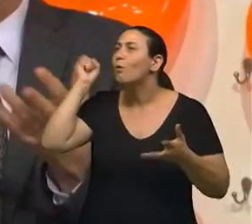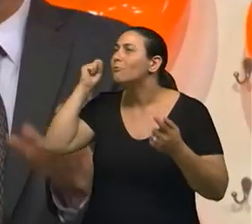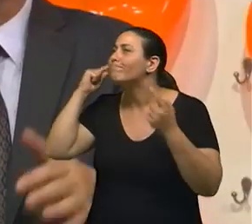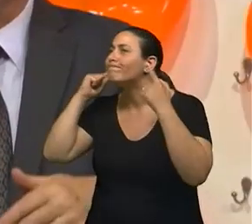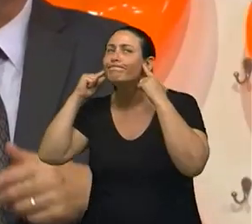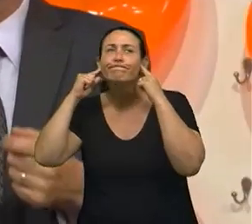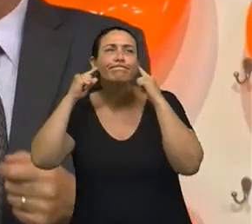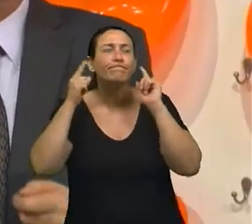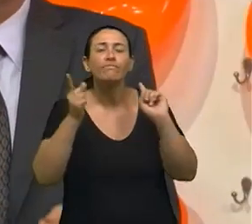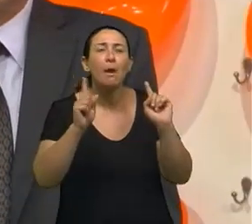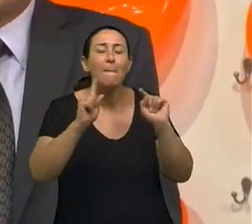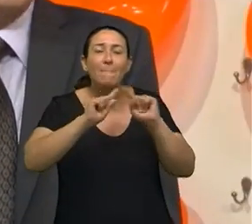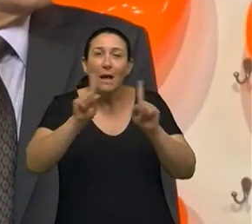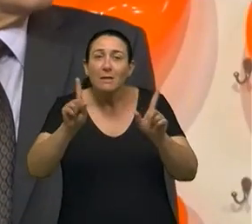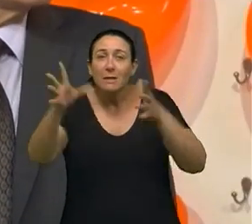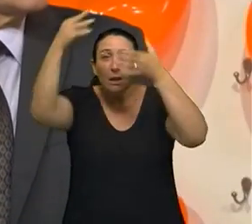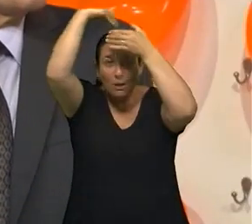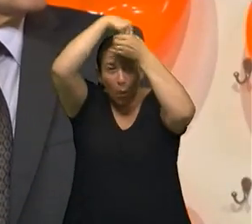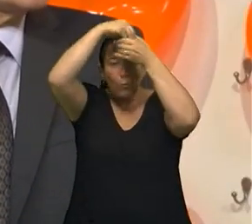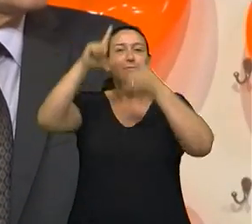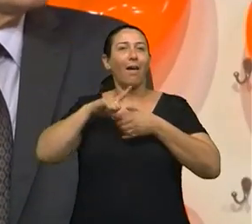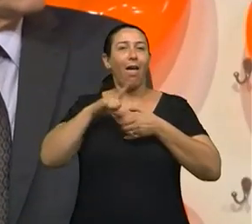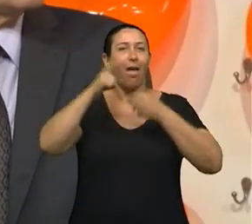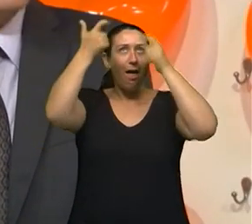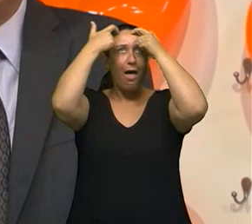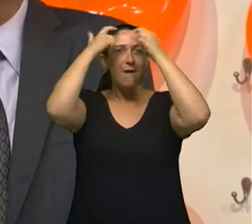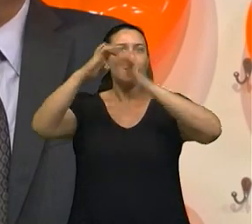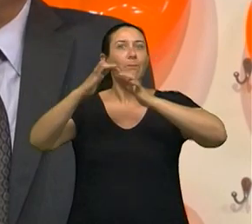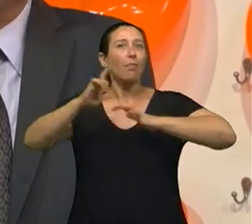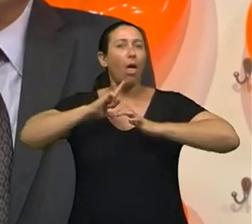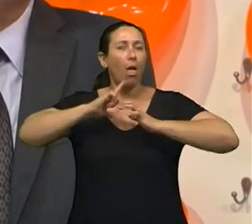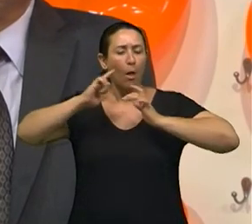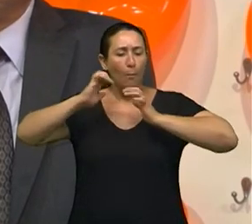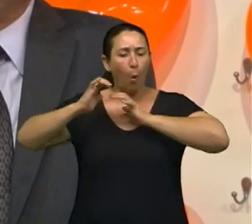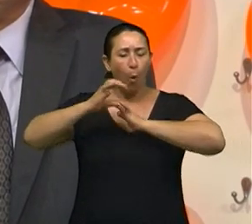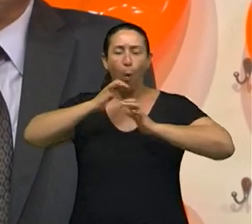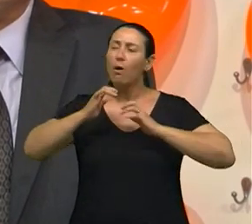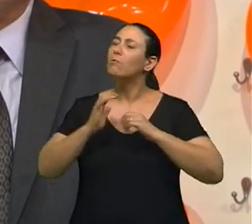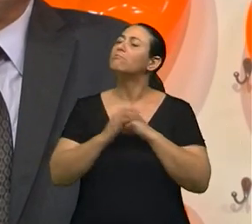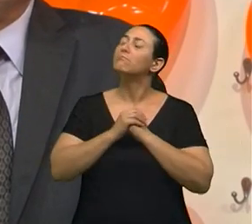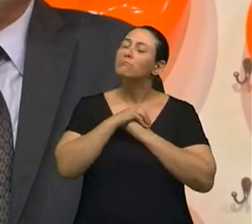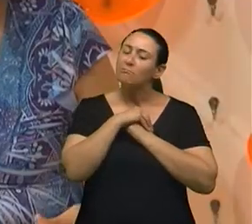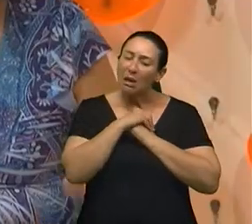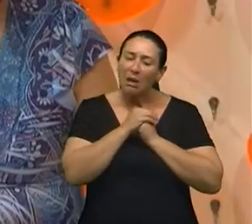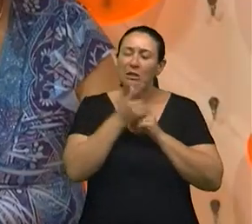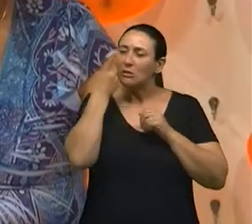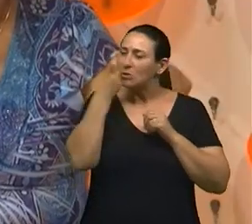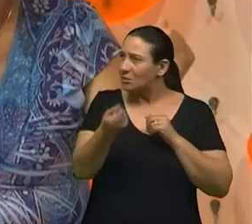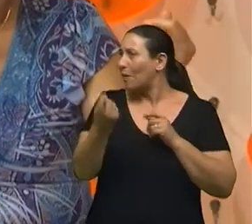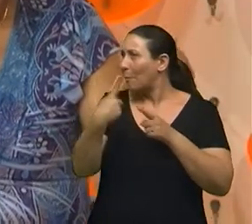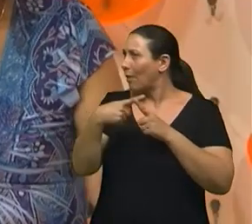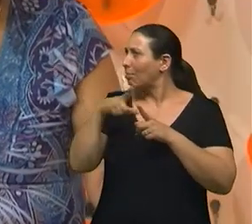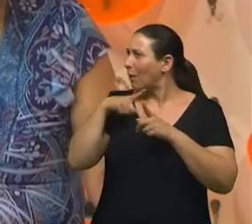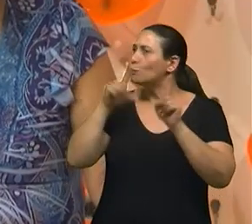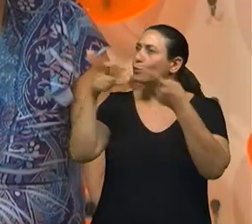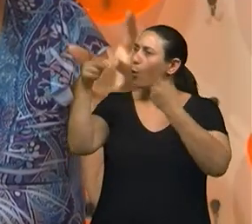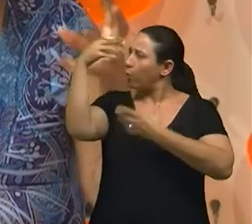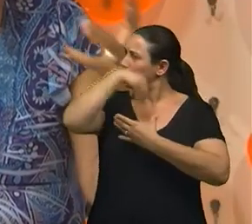sons internos dele foram aparecendo e ele conseguiu compor. Porque ele trabalhava com sons internos, né?